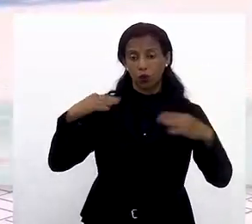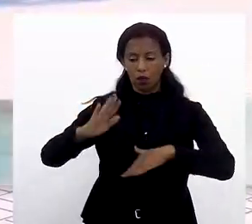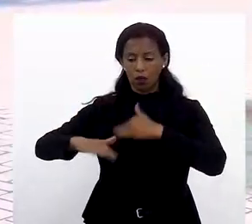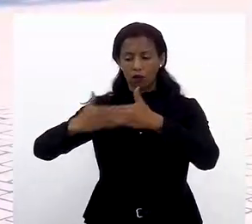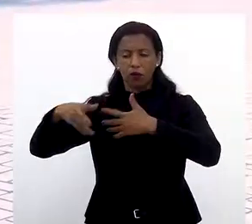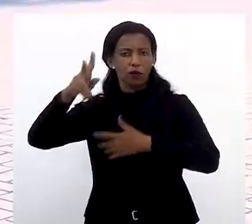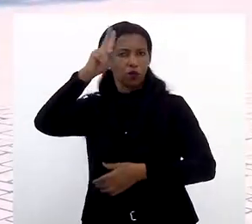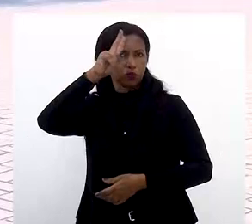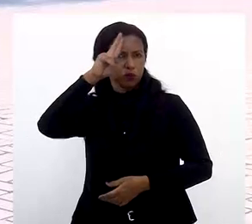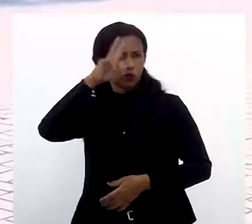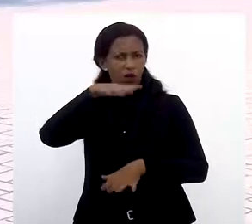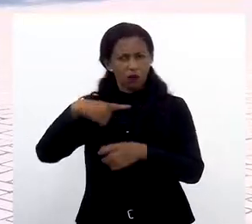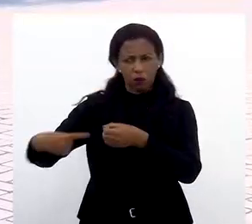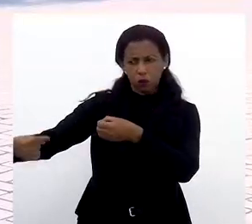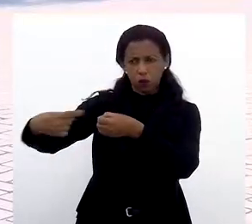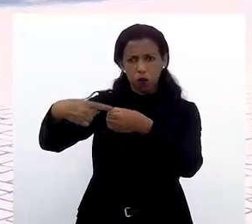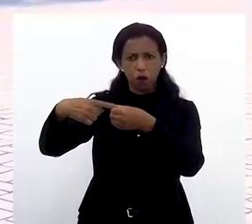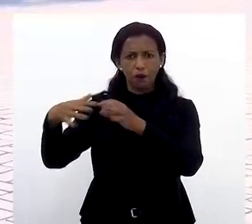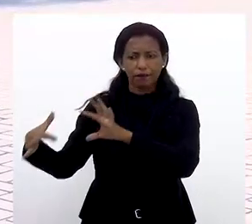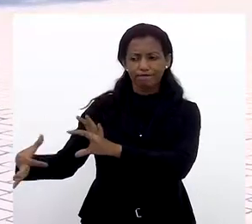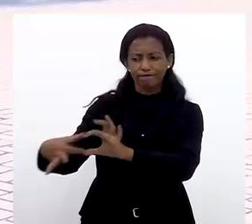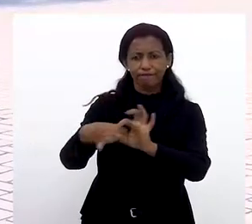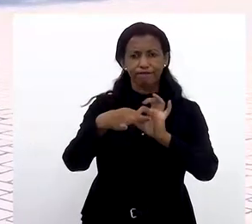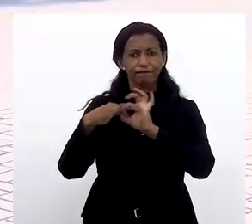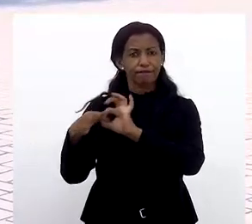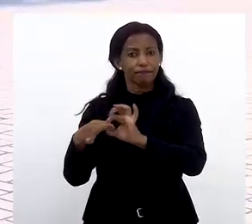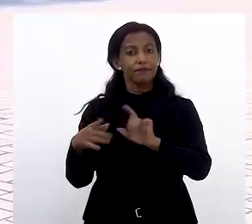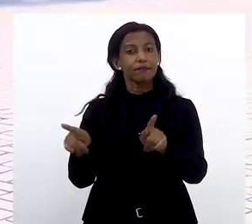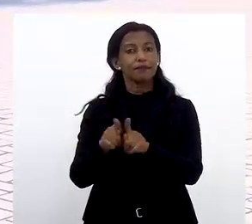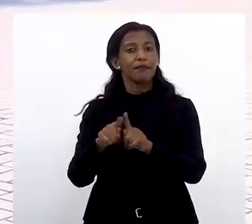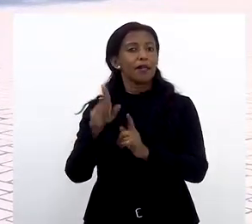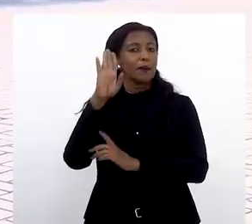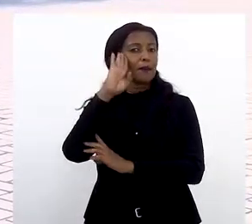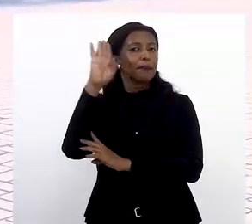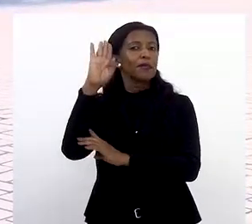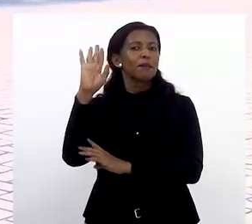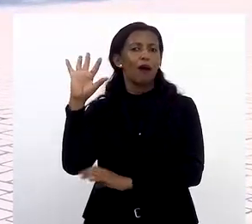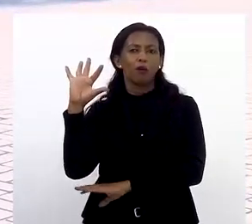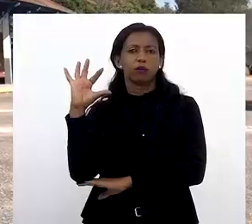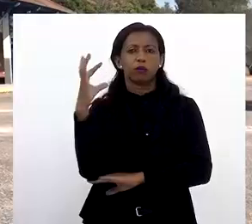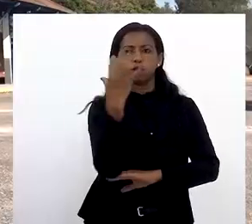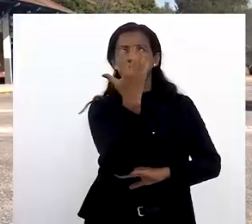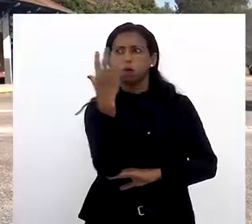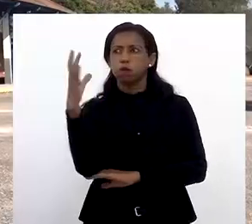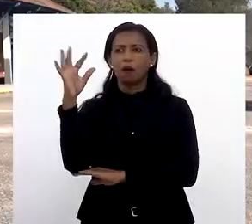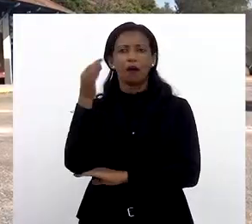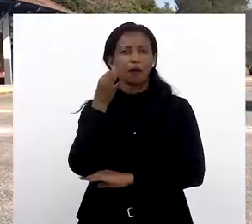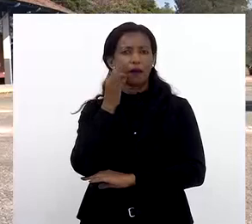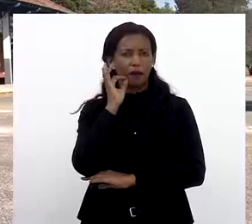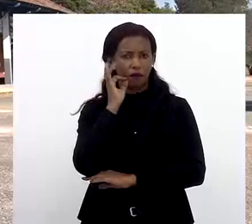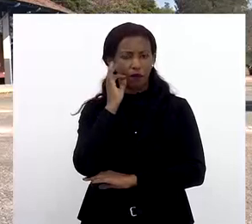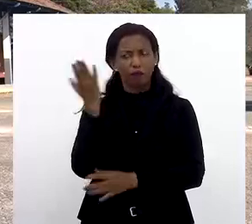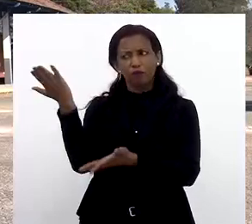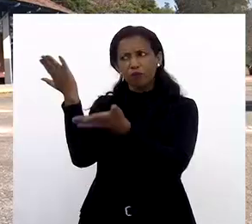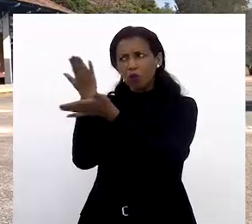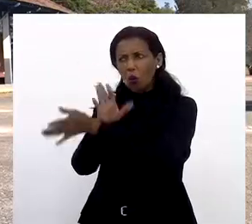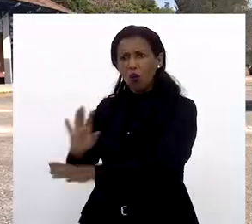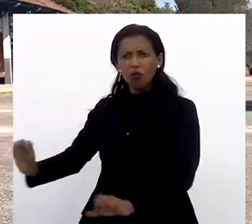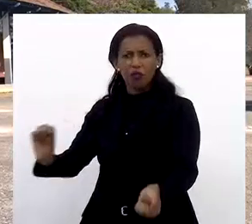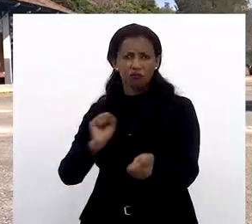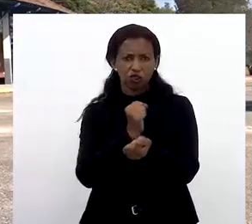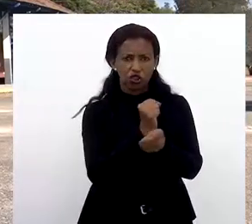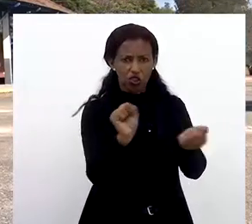município está diretamente ligada à expansão da cultura cafeeira no Vale do Sul, Fluminense. Com a abolição da escravatura e o